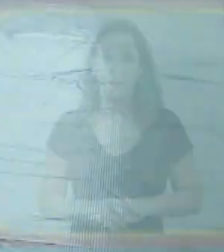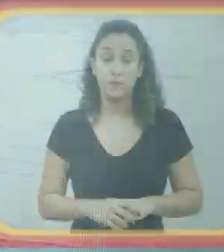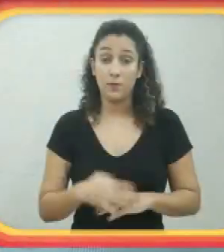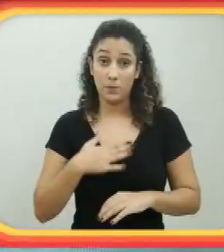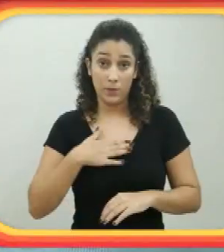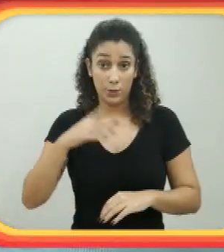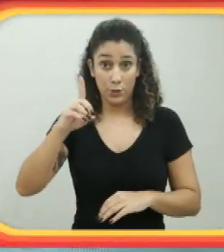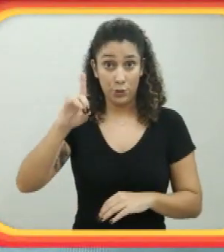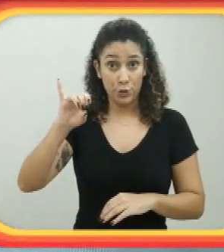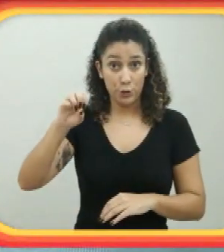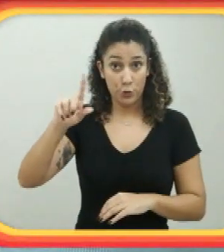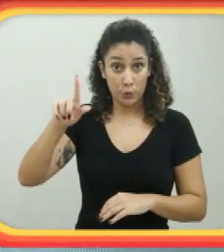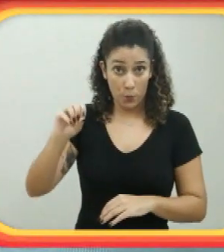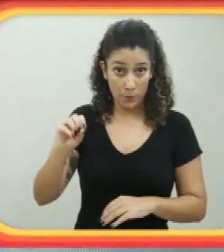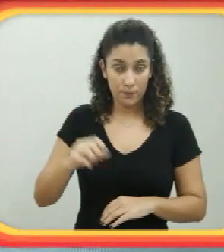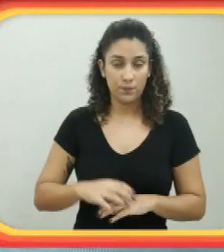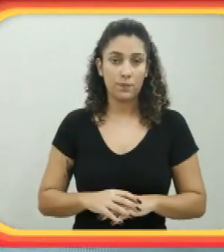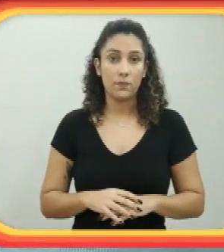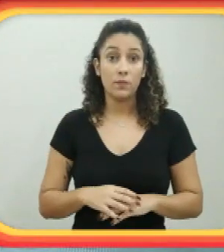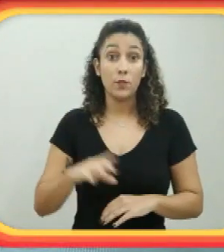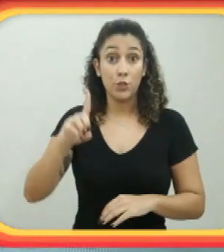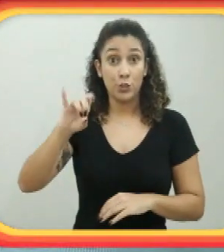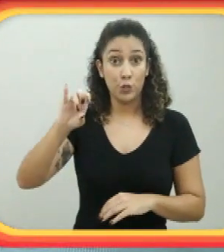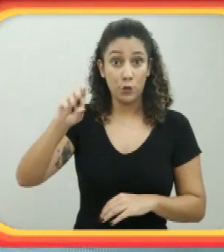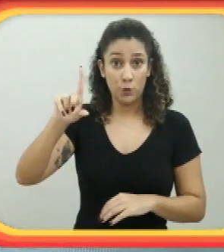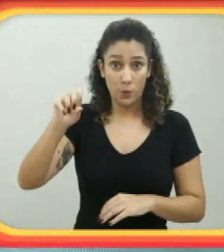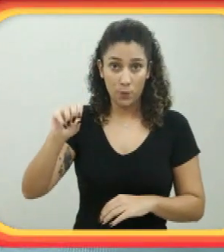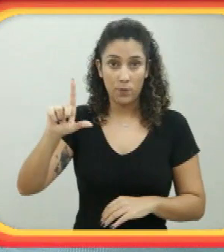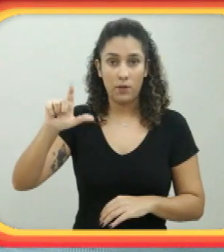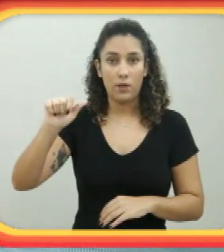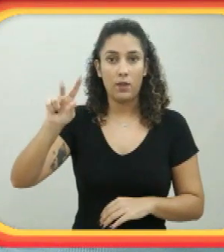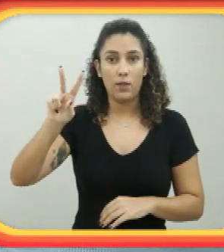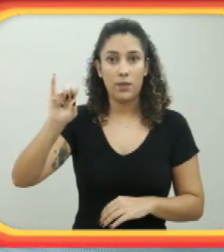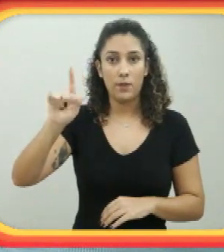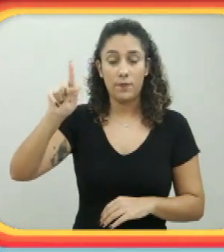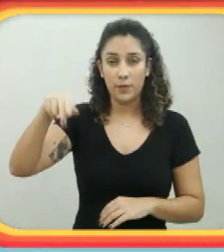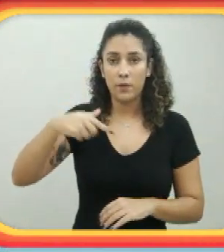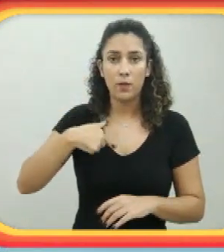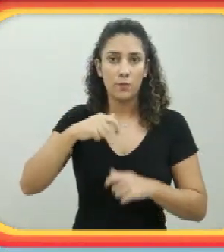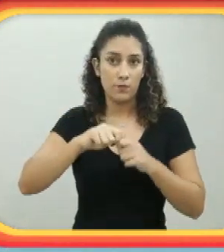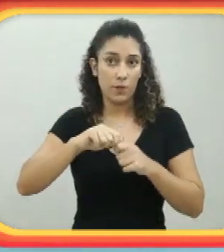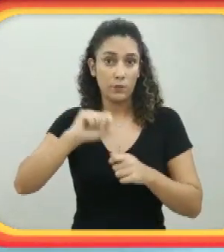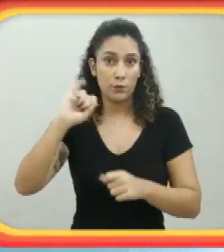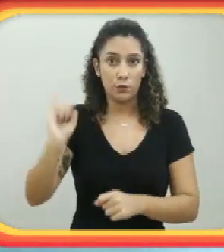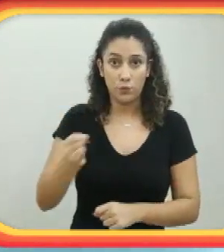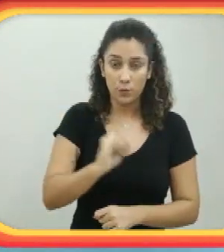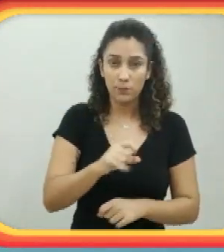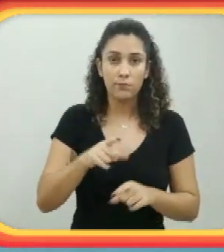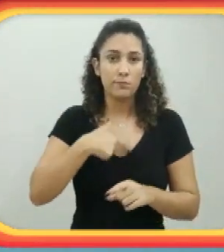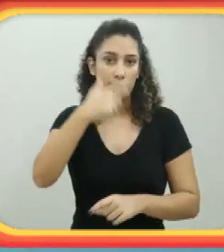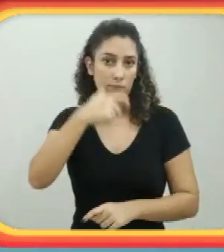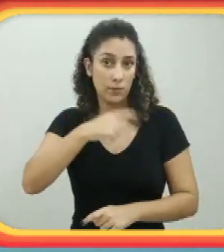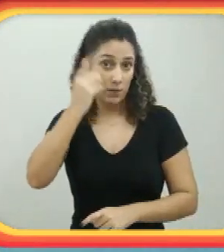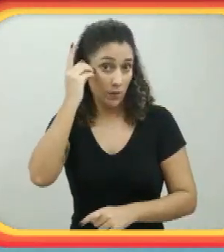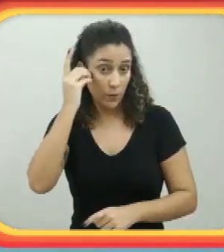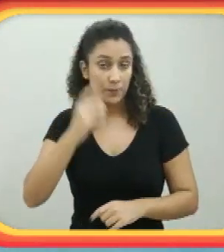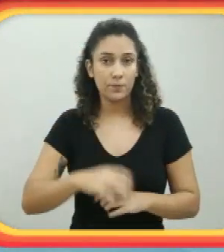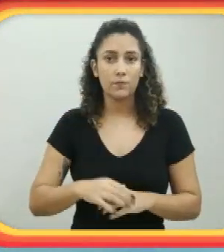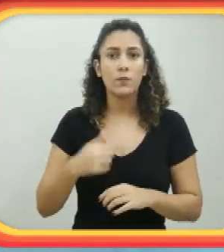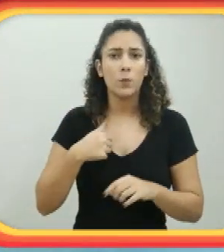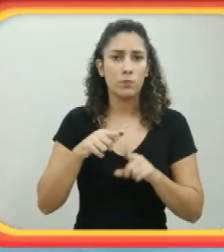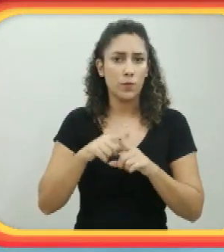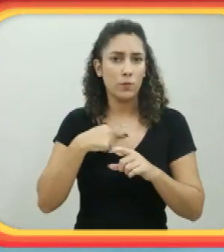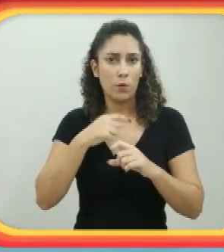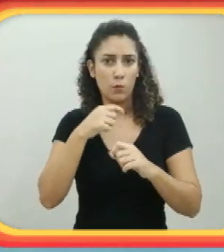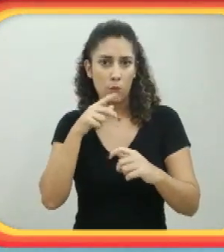Diogo, Diogo, Clavine, faço exercício, faço exercício, mental. Já faço essa luta há 10